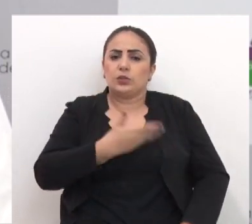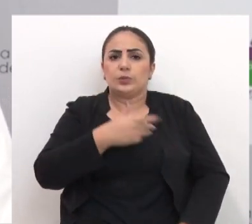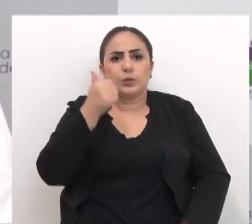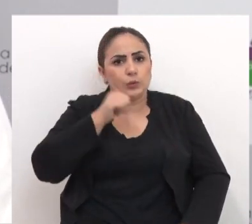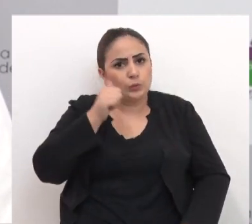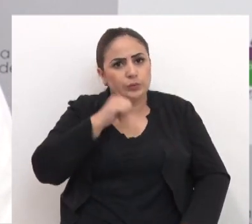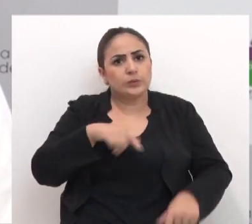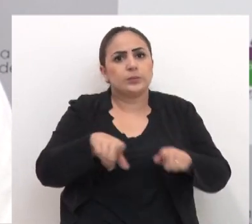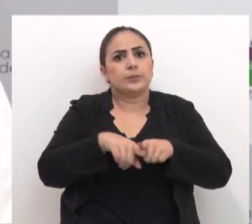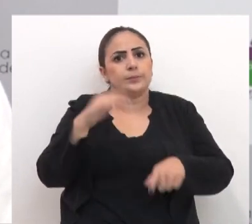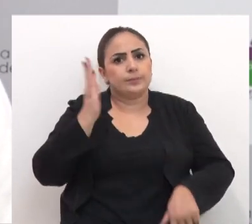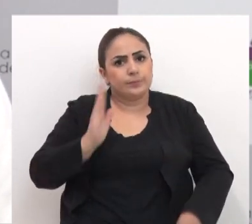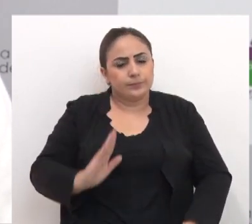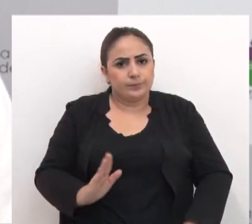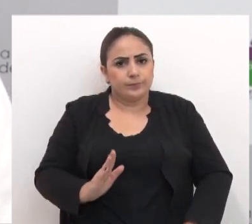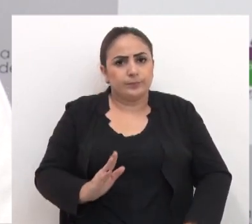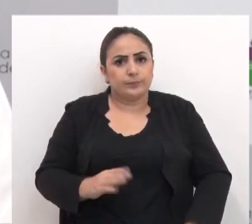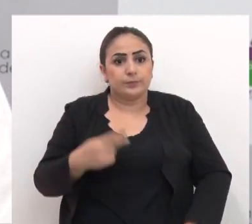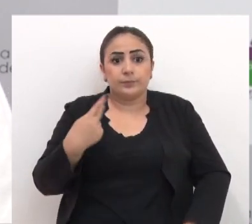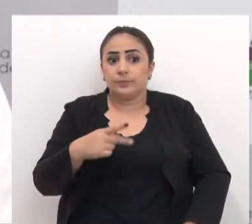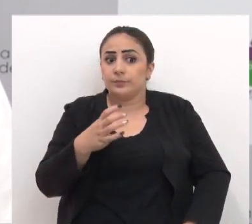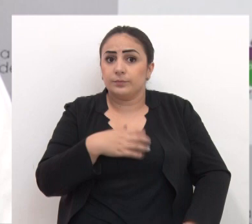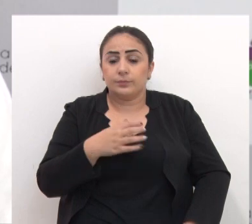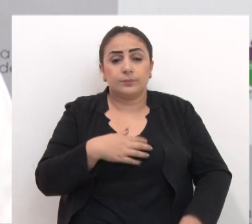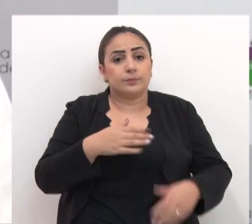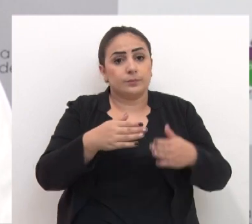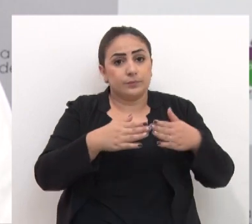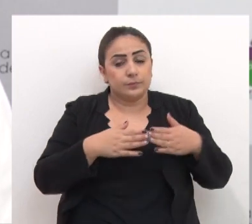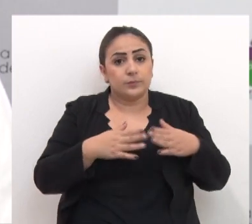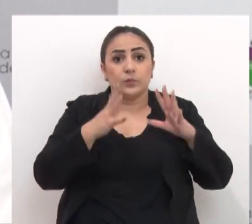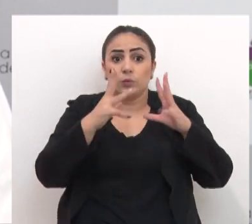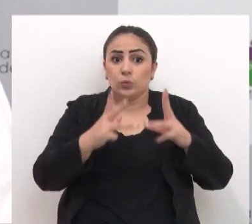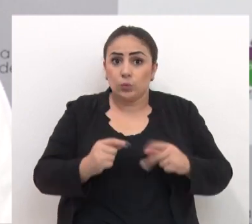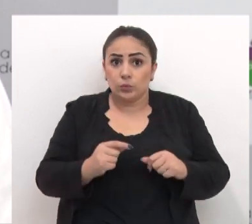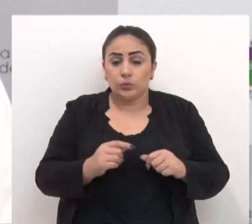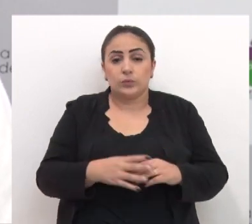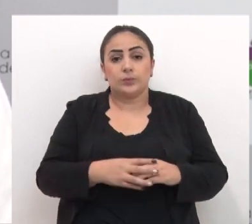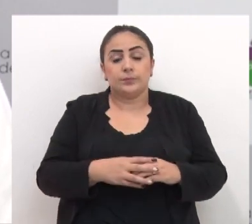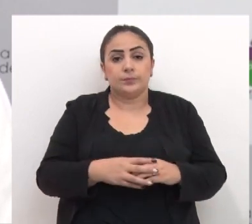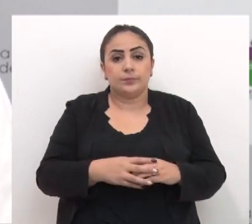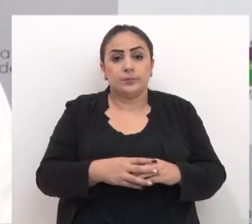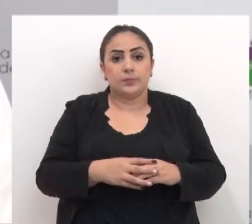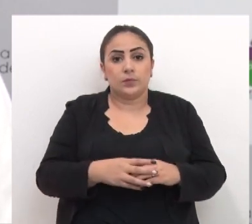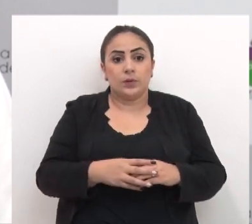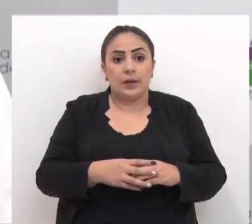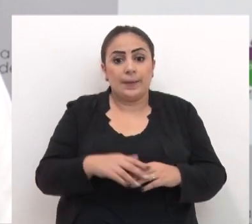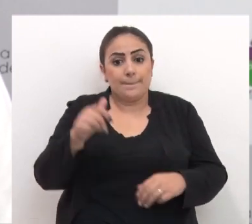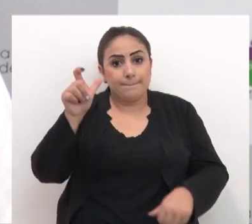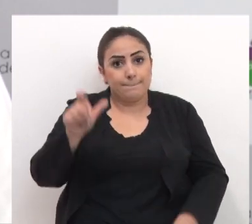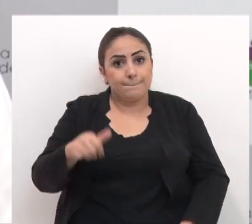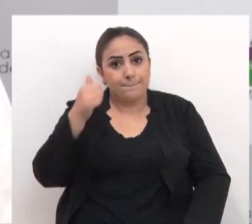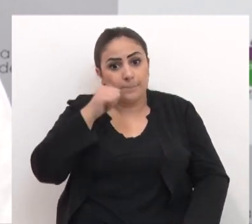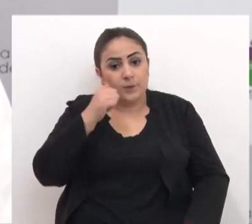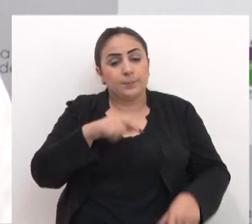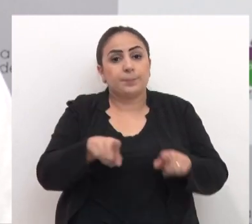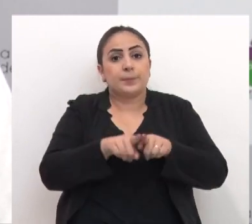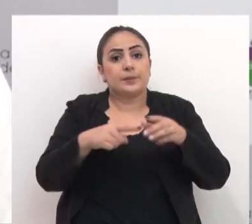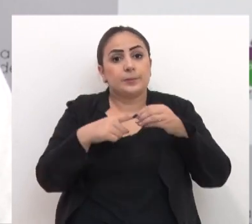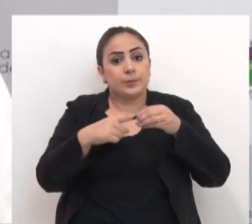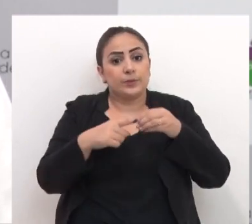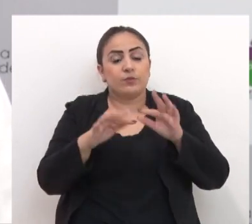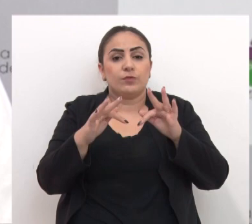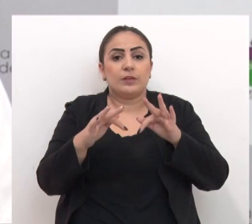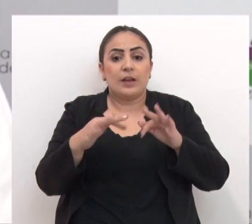falta de respeito que tem com as nossas mulheres com as mulheres brasileiras que isso é uma maneira de proteger todo o sexo